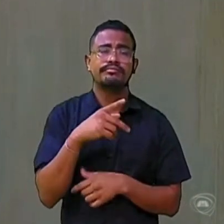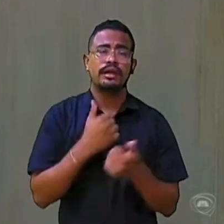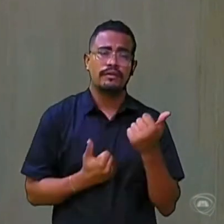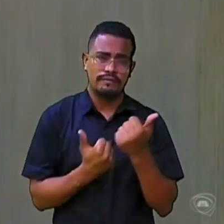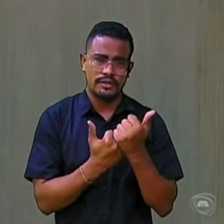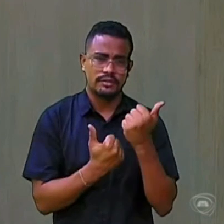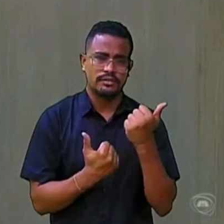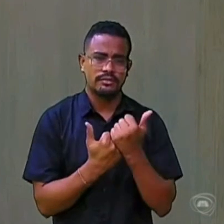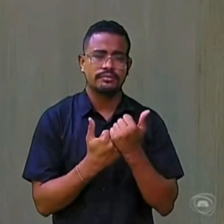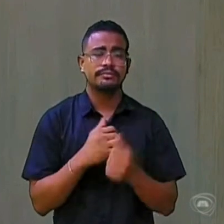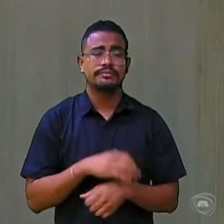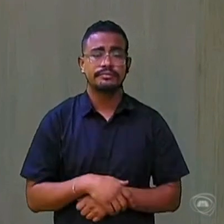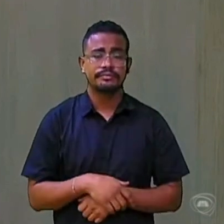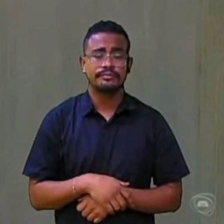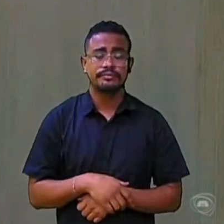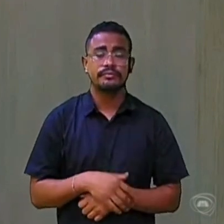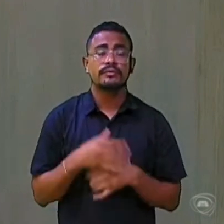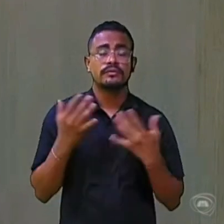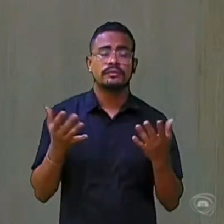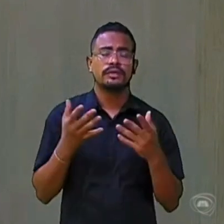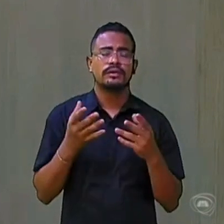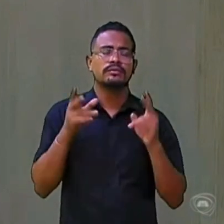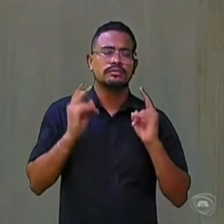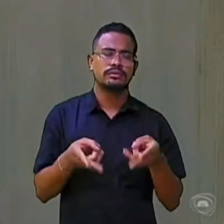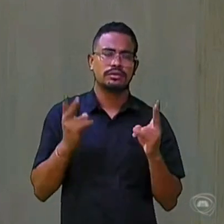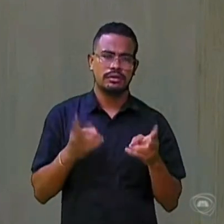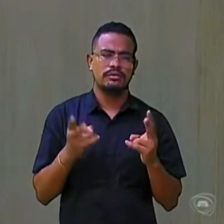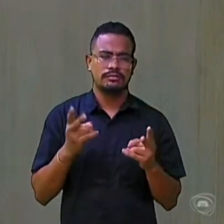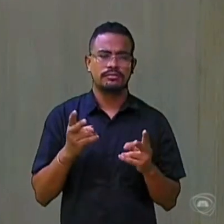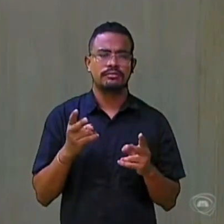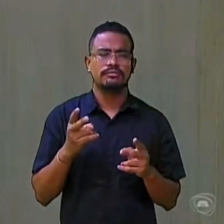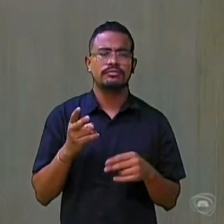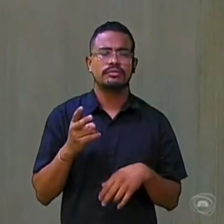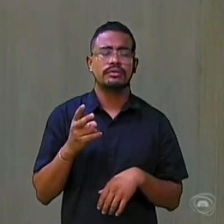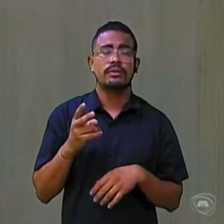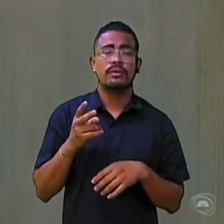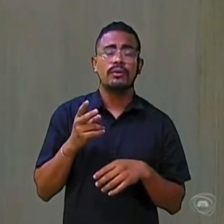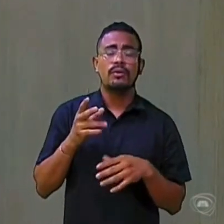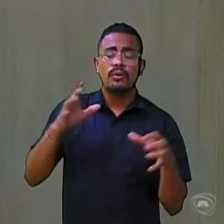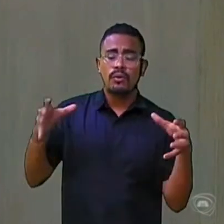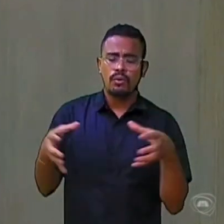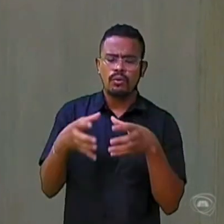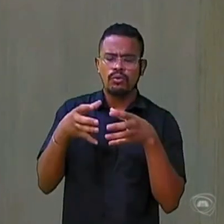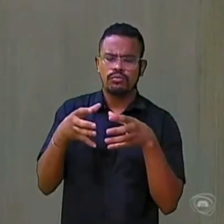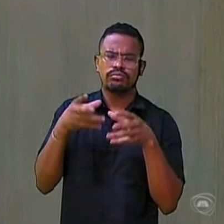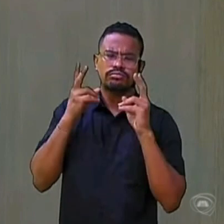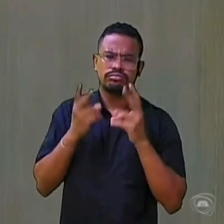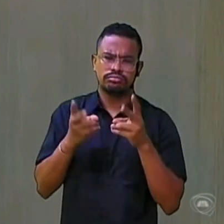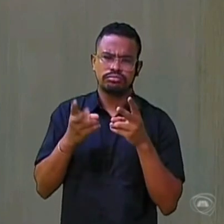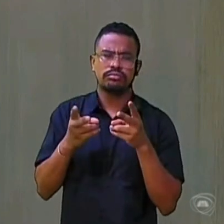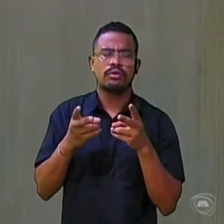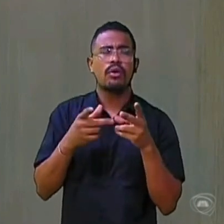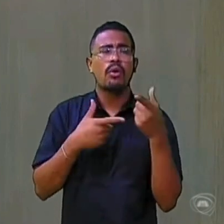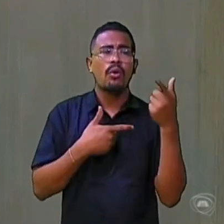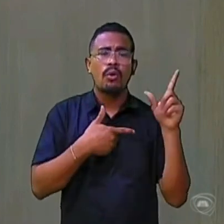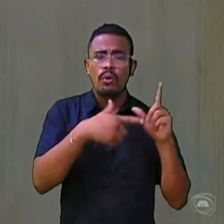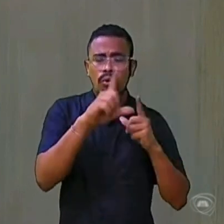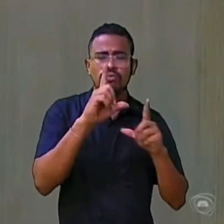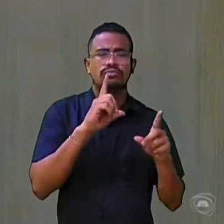E sempre tivemos no mesmo grupo, em outros partidos, mas